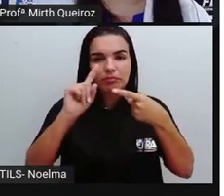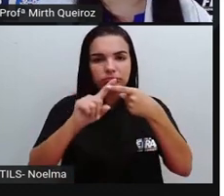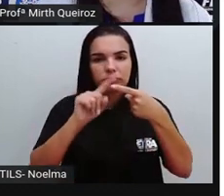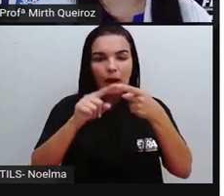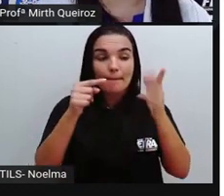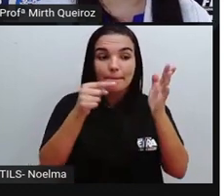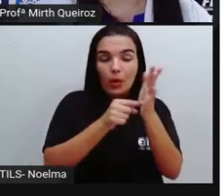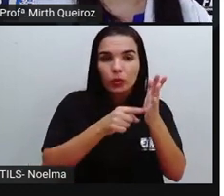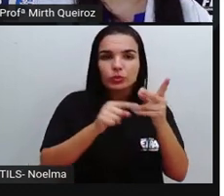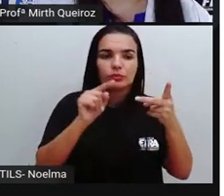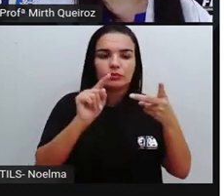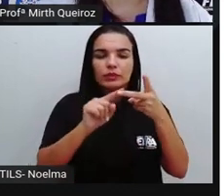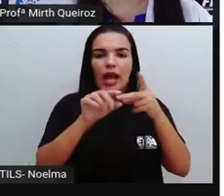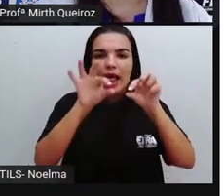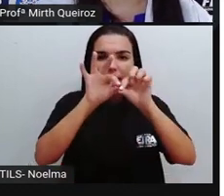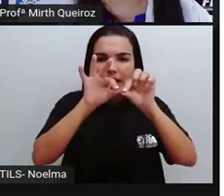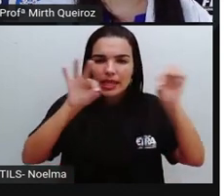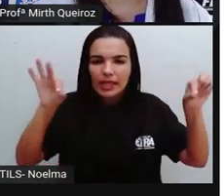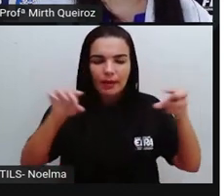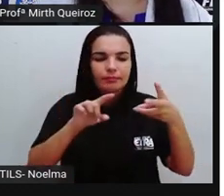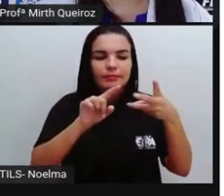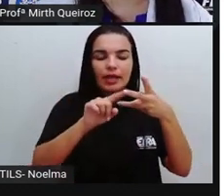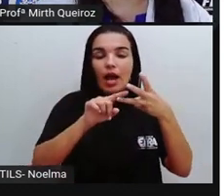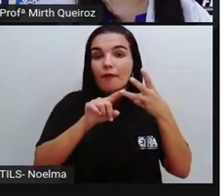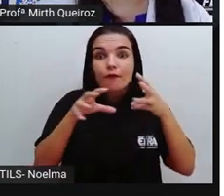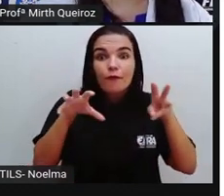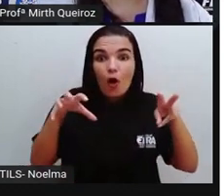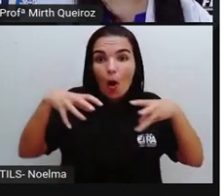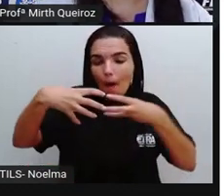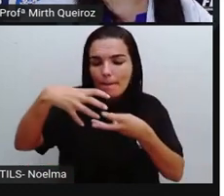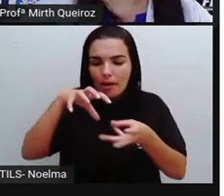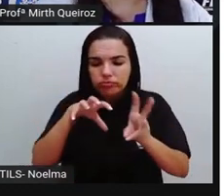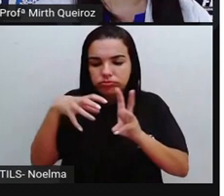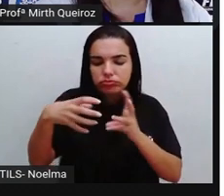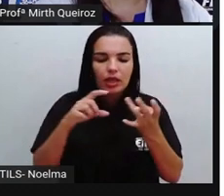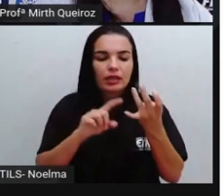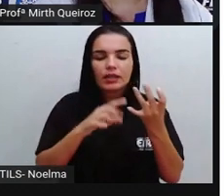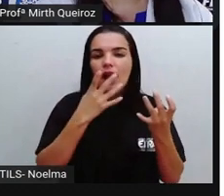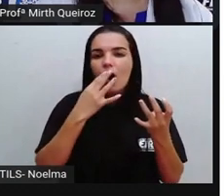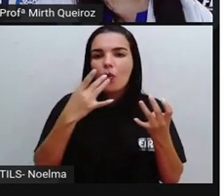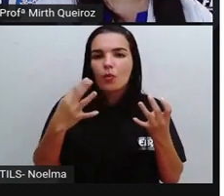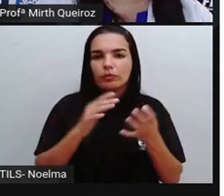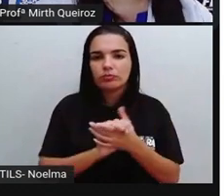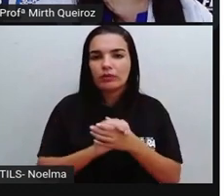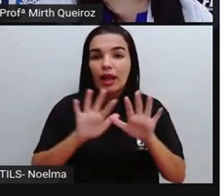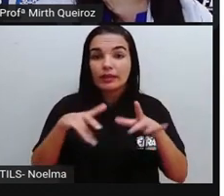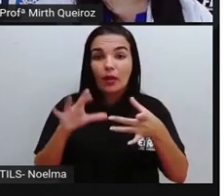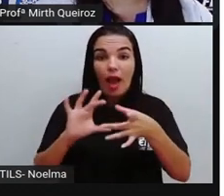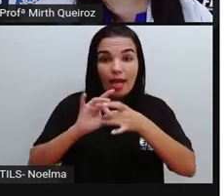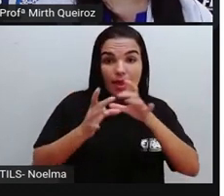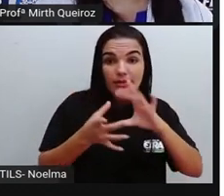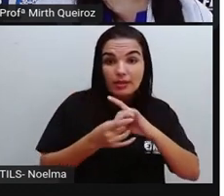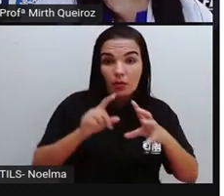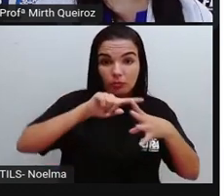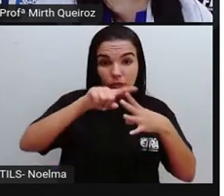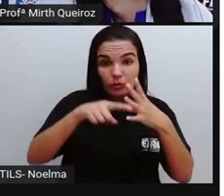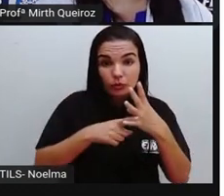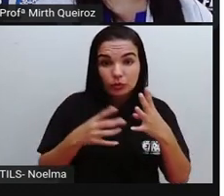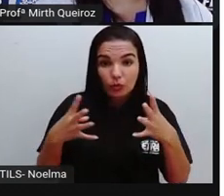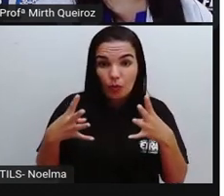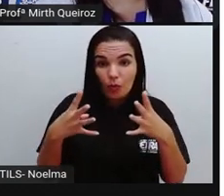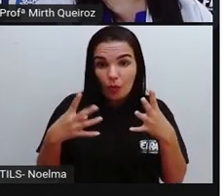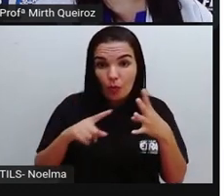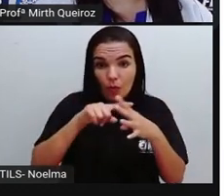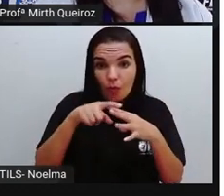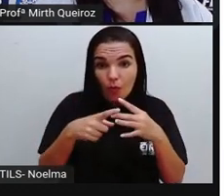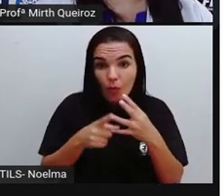O ponto, a linha, a forma e a cor. A relação entre eles é que se